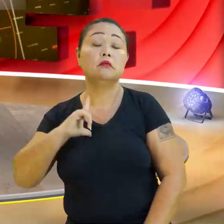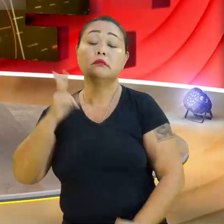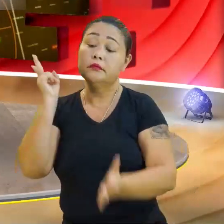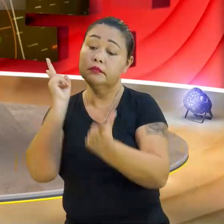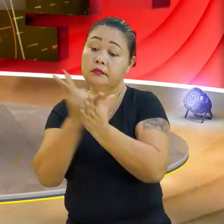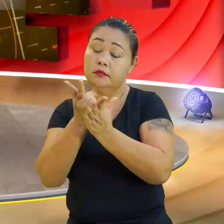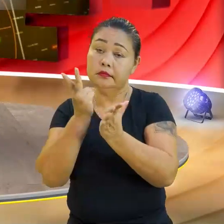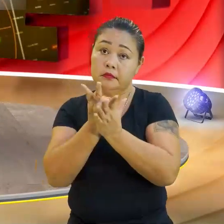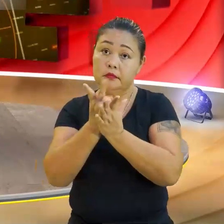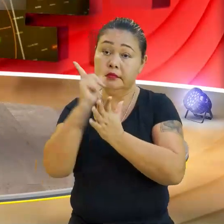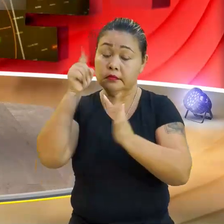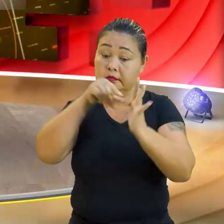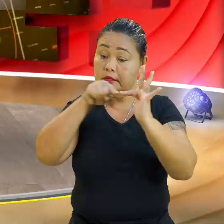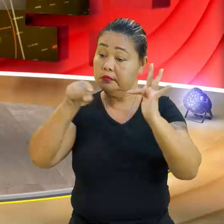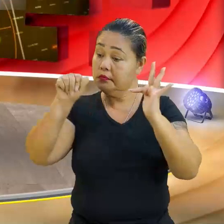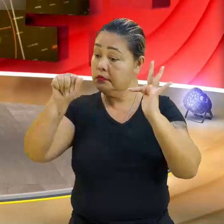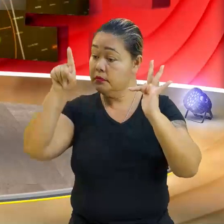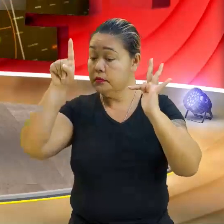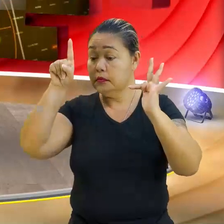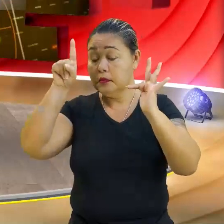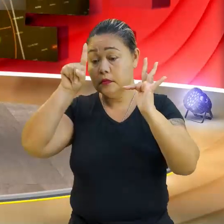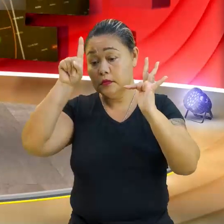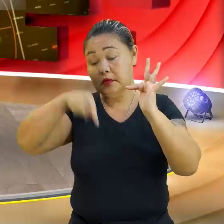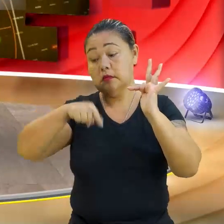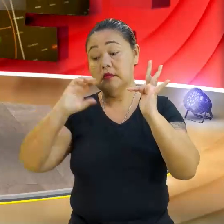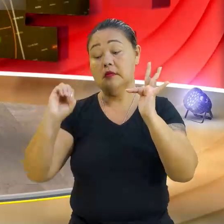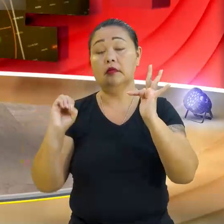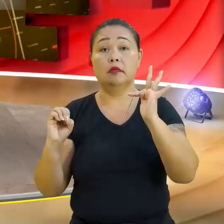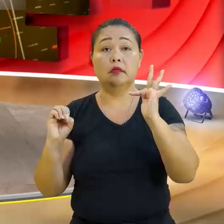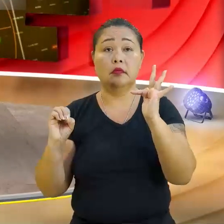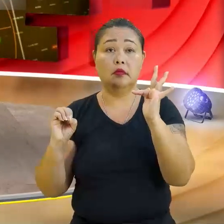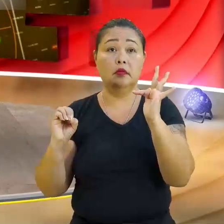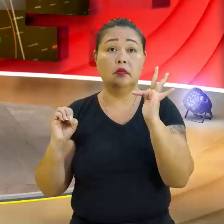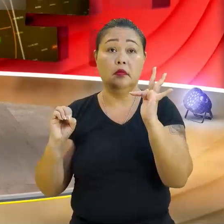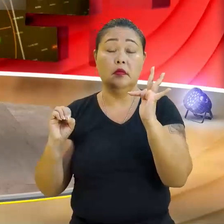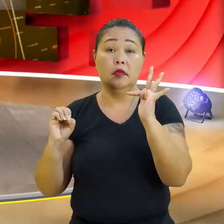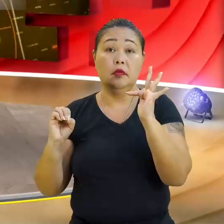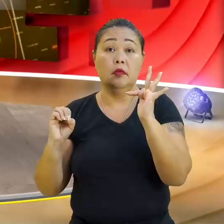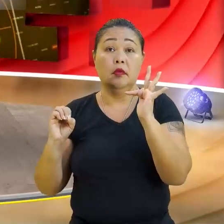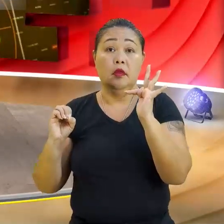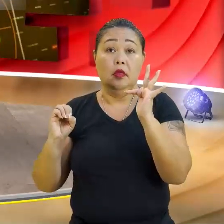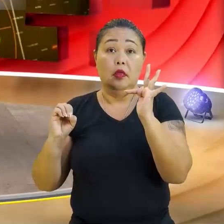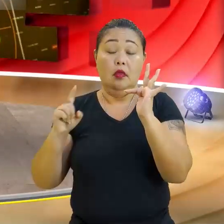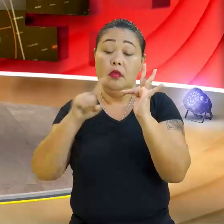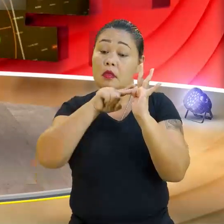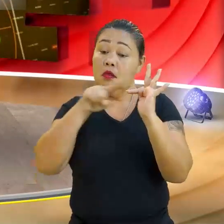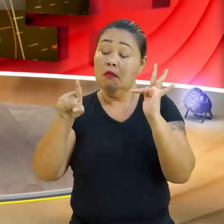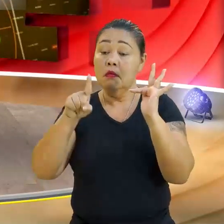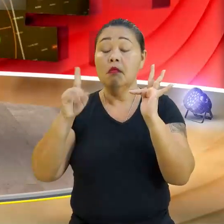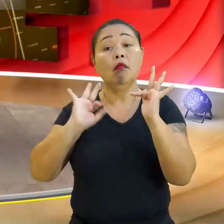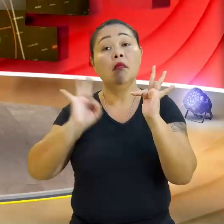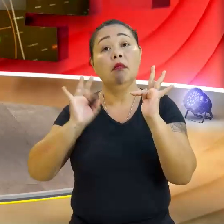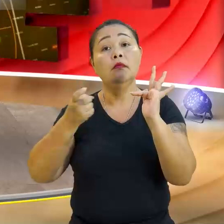quando o a for 0. Perfeito. Só tem b, só tem b. Isso, vai aparecer o f de x igual a um número sem x.